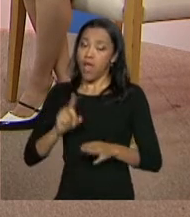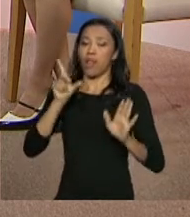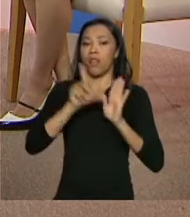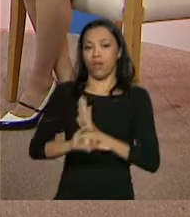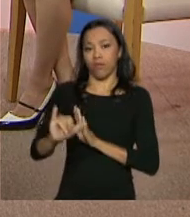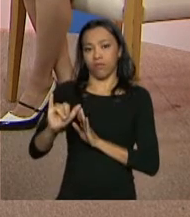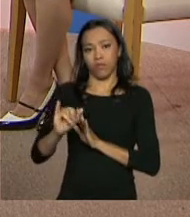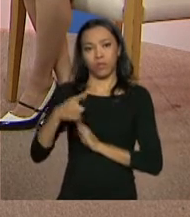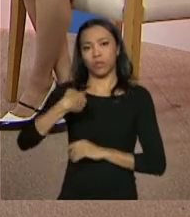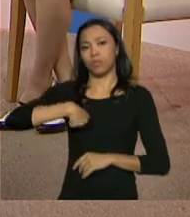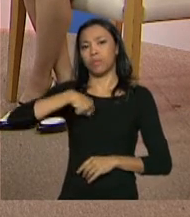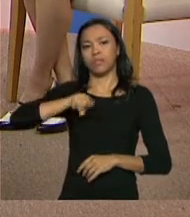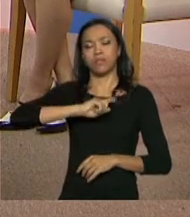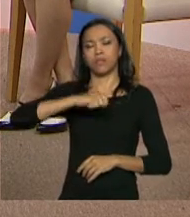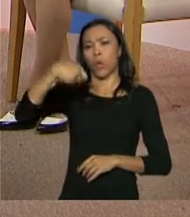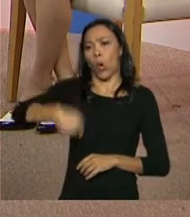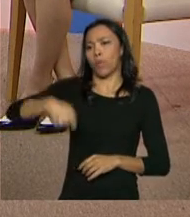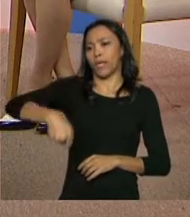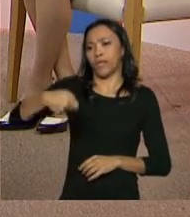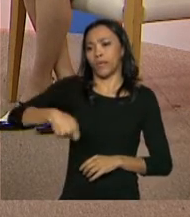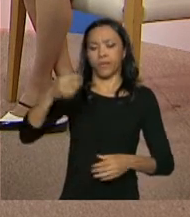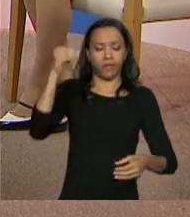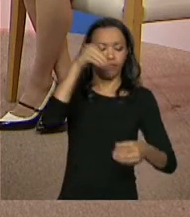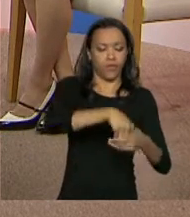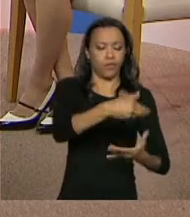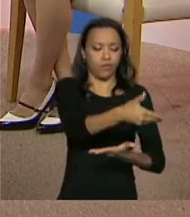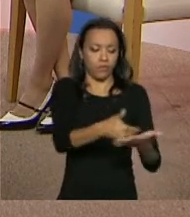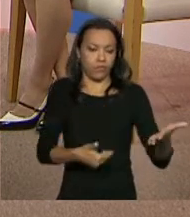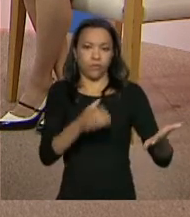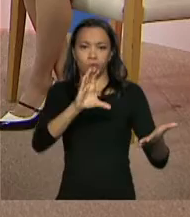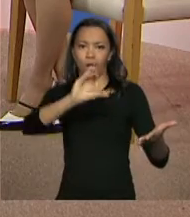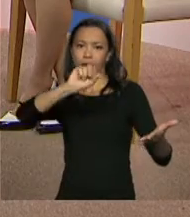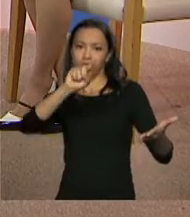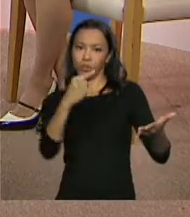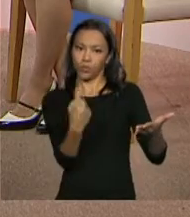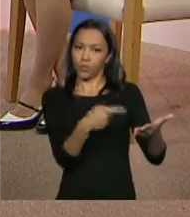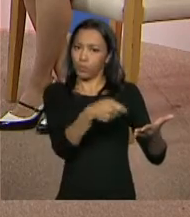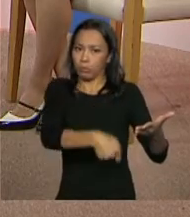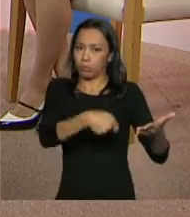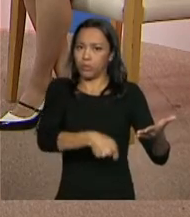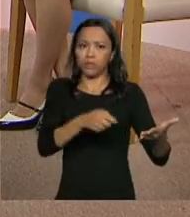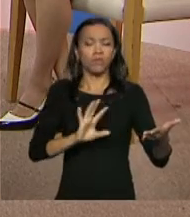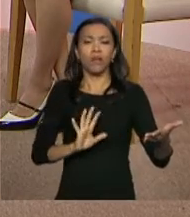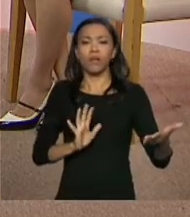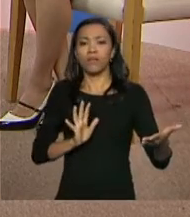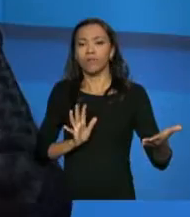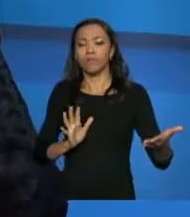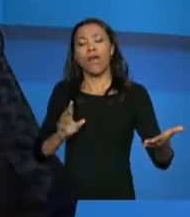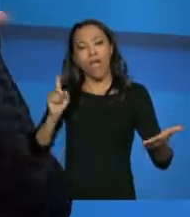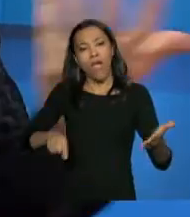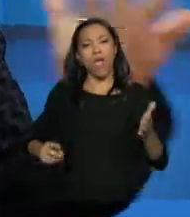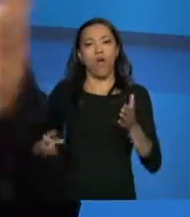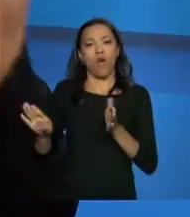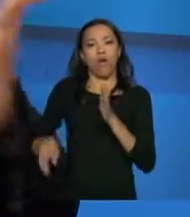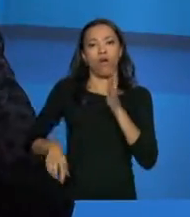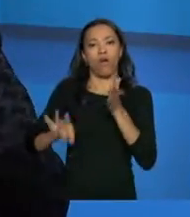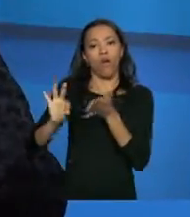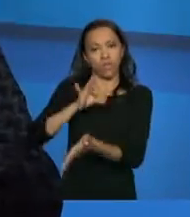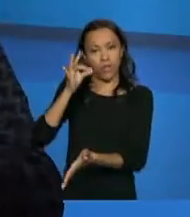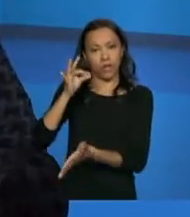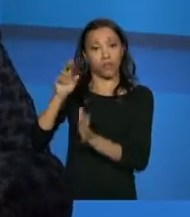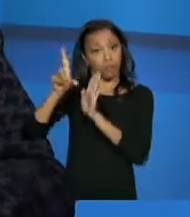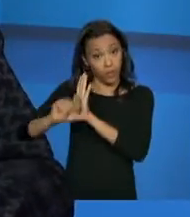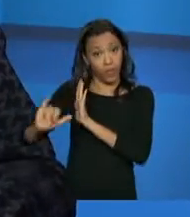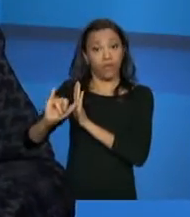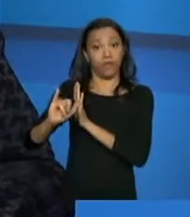tem que ter obrigatoriedade de estar no cadastro. Não é essa obrigatoriedade. Então, ele está excepcionalizado em lei, mas é uma necessidade, na